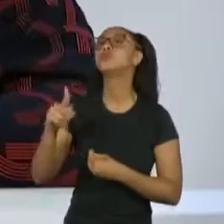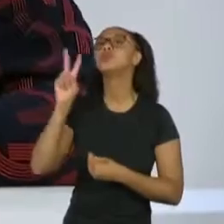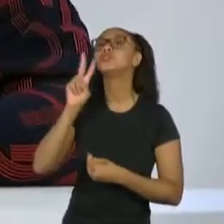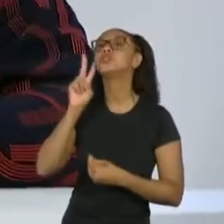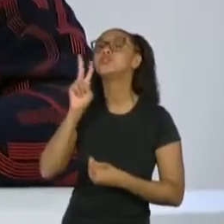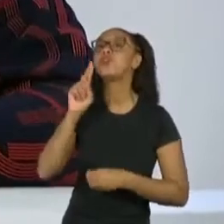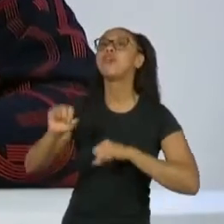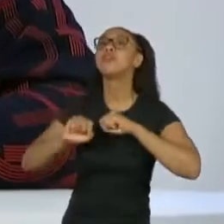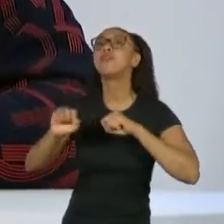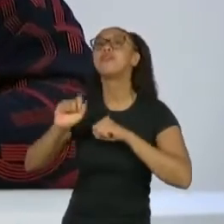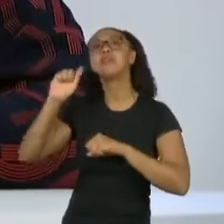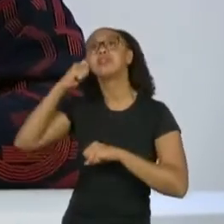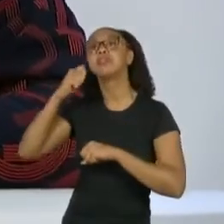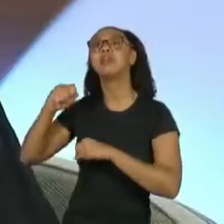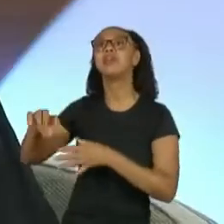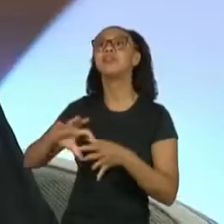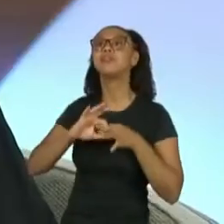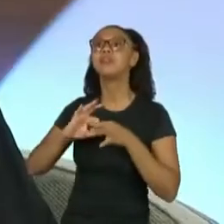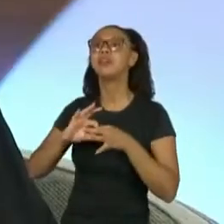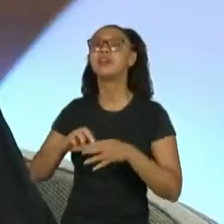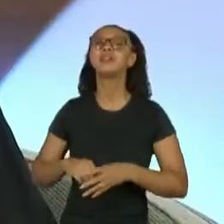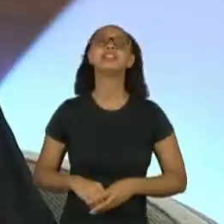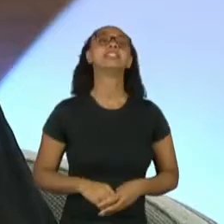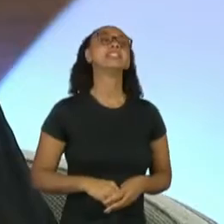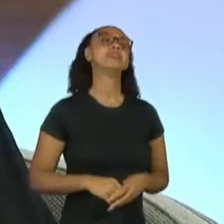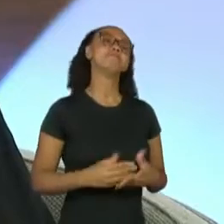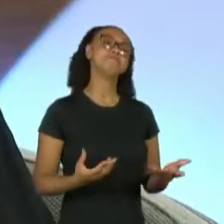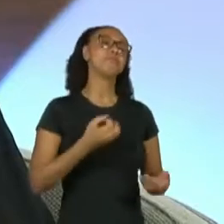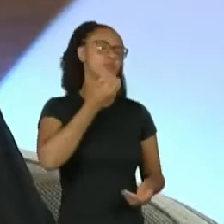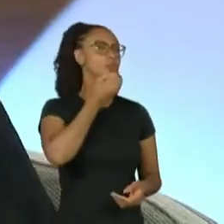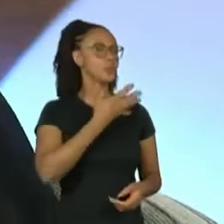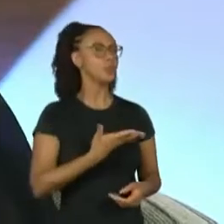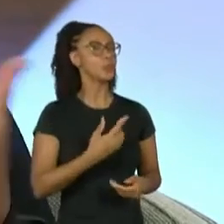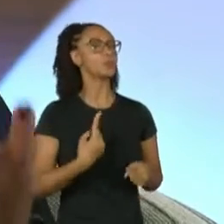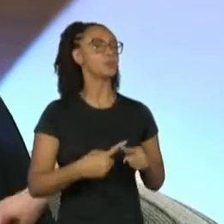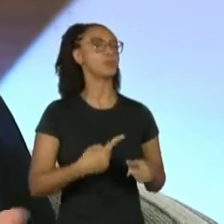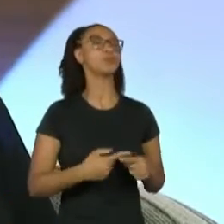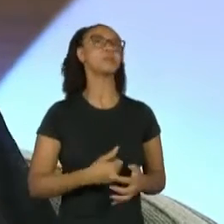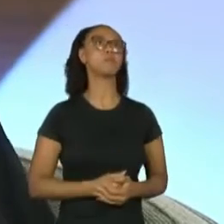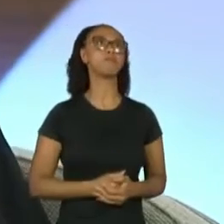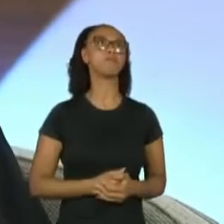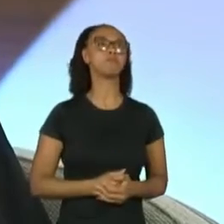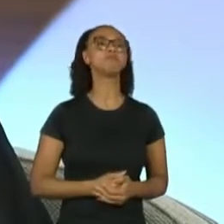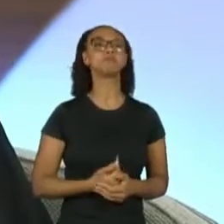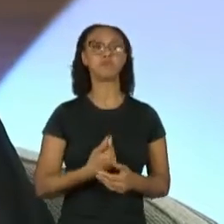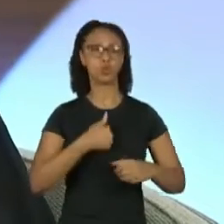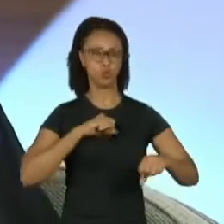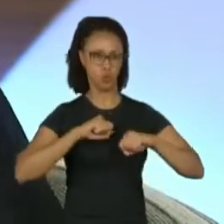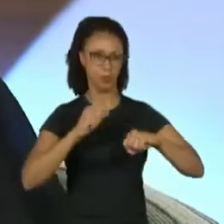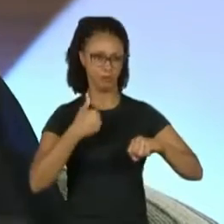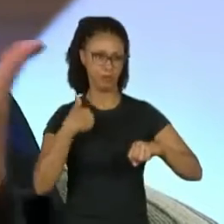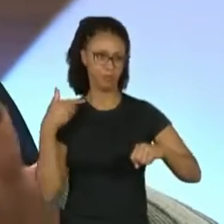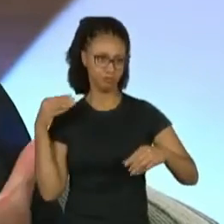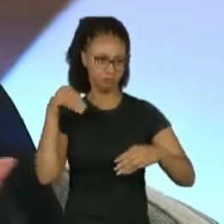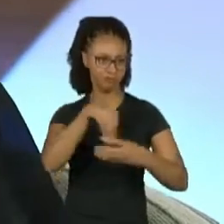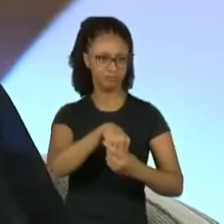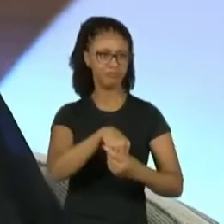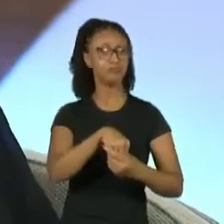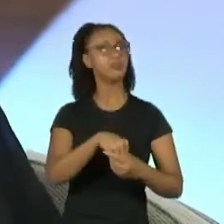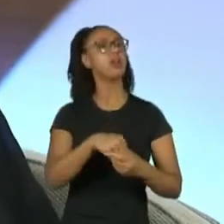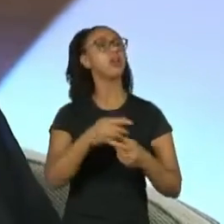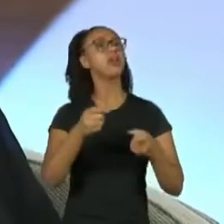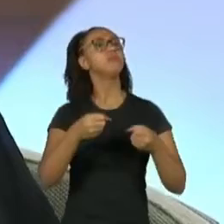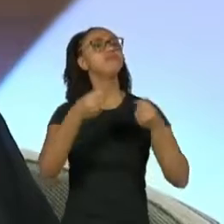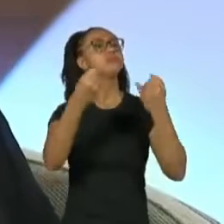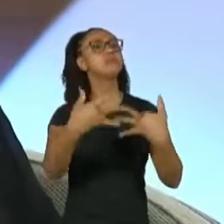negro unificado, né? Do MNU. Olha, foi bom porque todos esses movimentos que eu participei falavam, sabe,